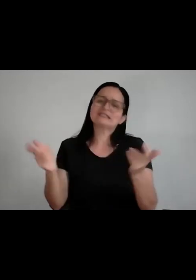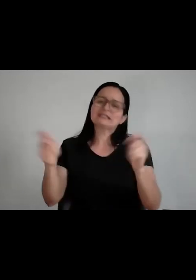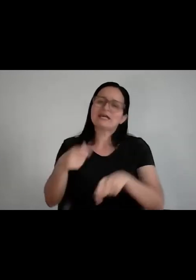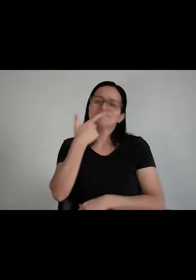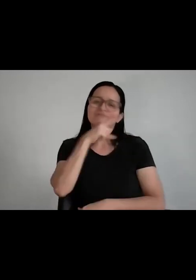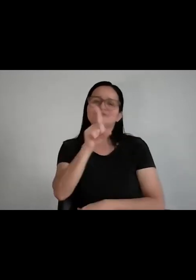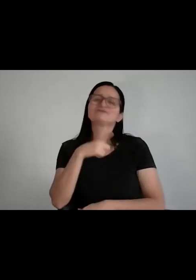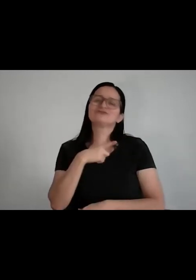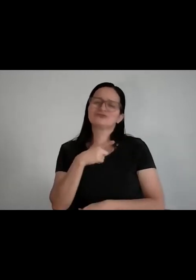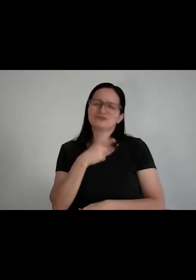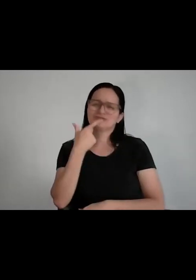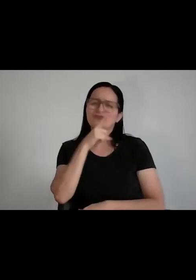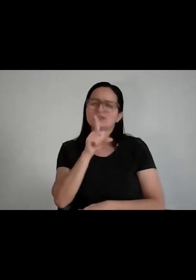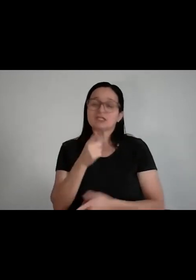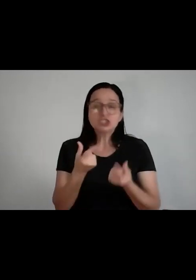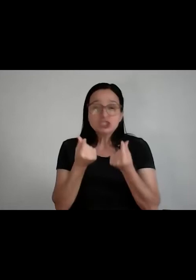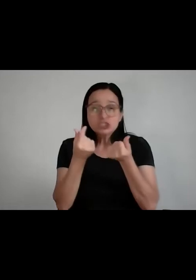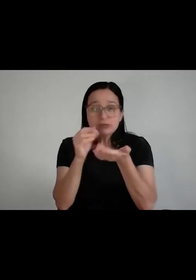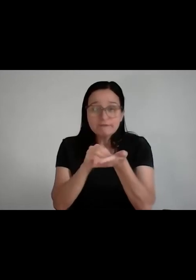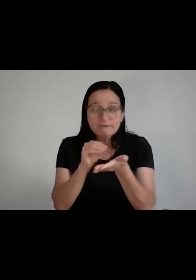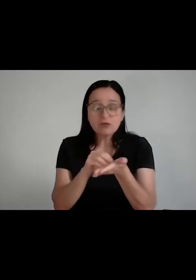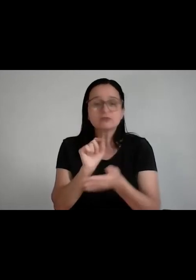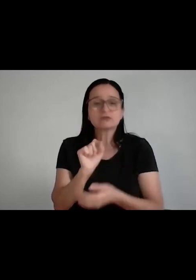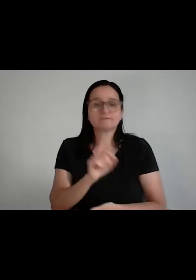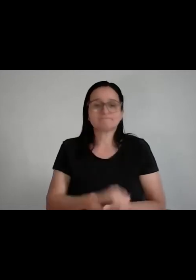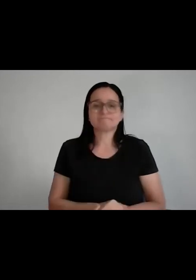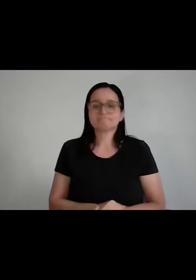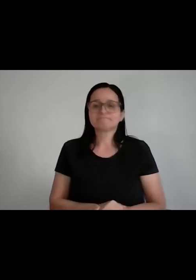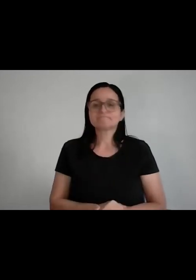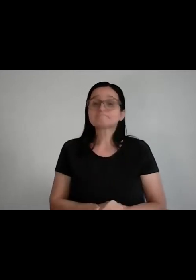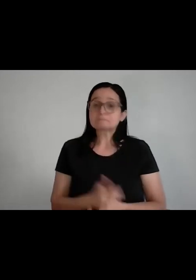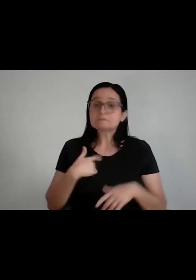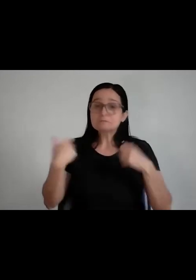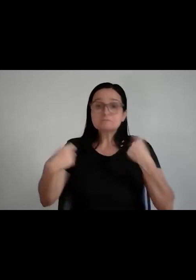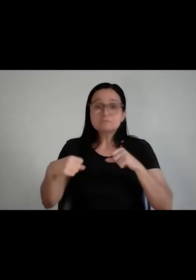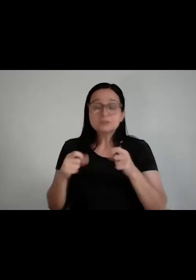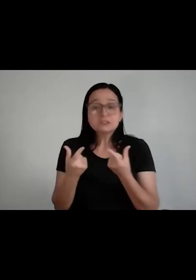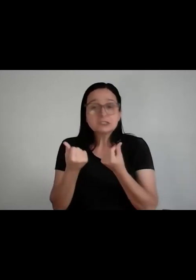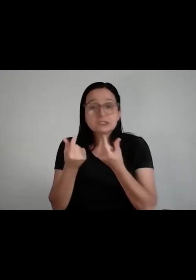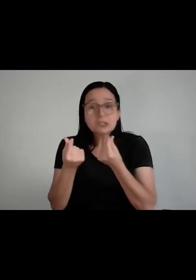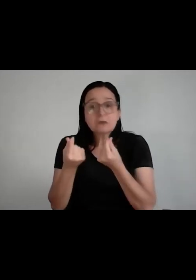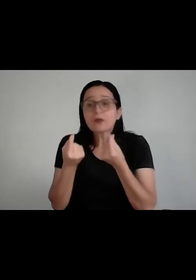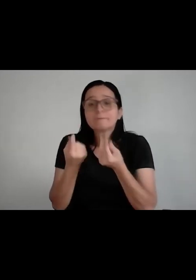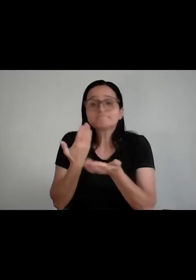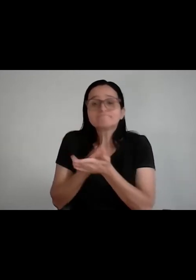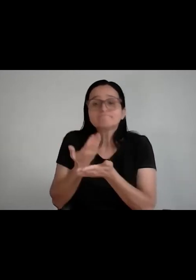para a questão de falta de dinheiro, você tem que perguntar, mas eu preciso de dinheiro para ter acesso à educação de qualidade? Será?